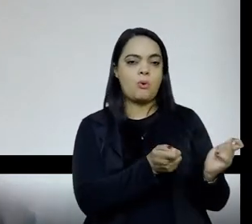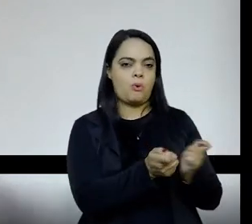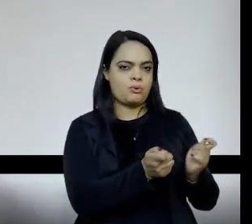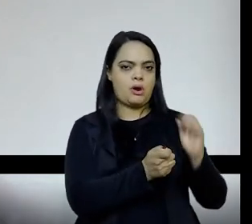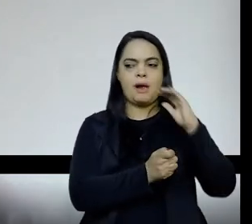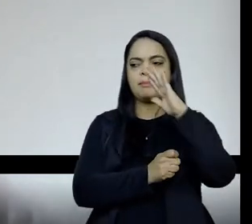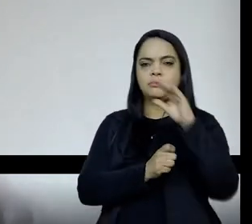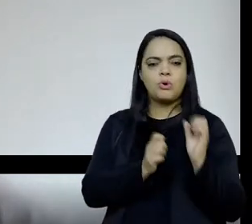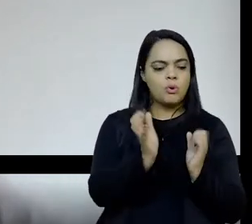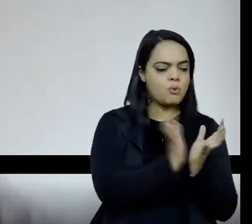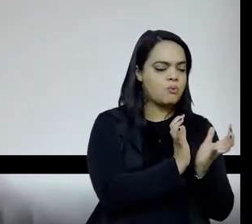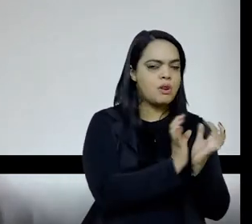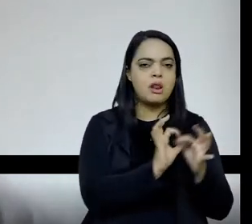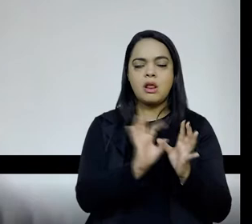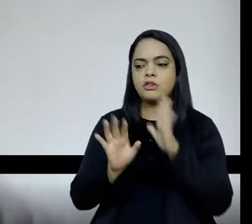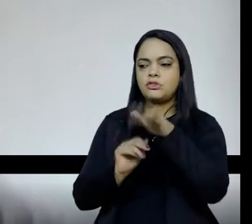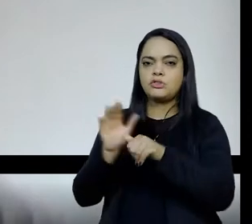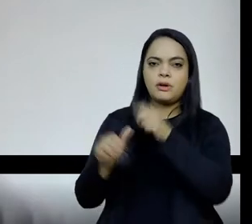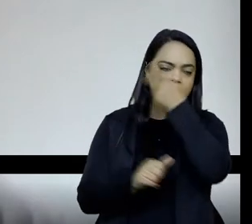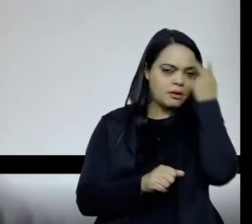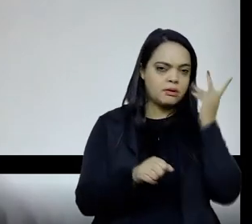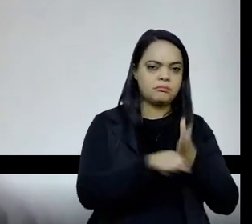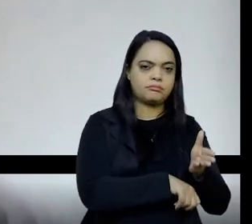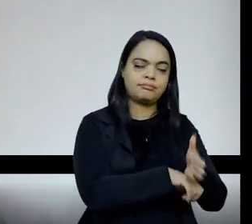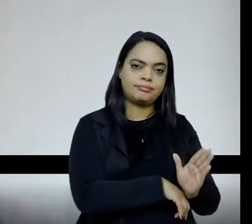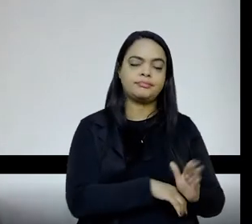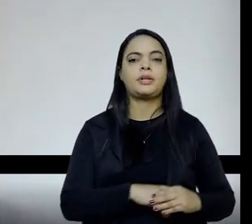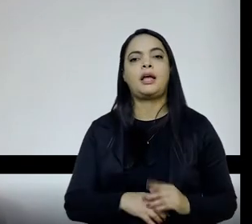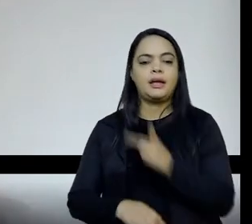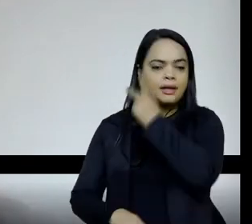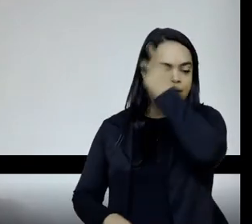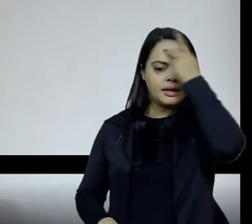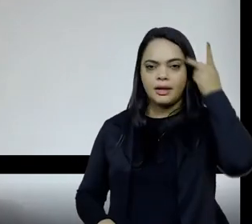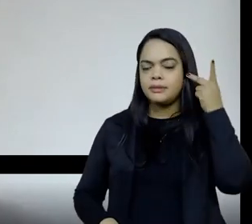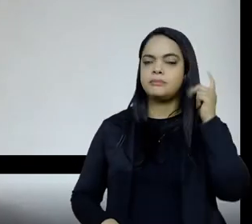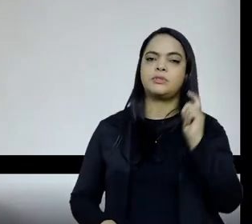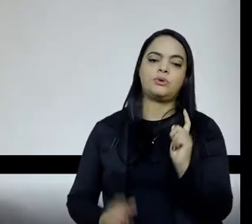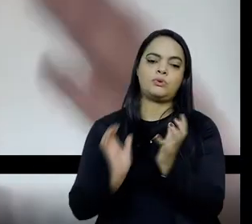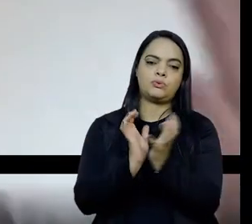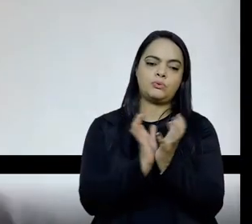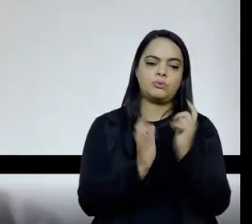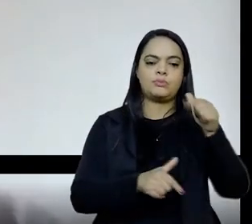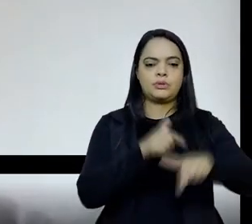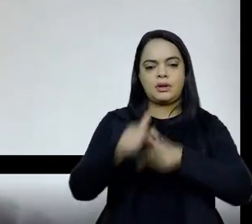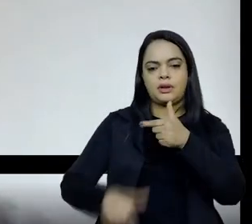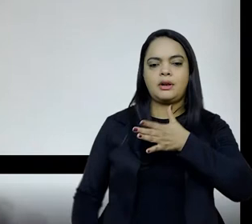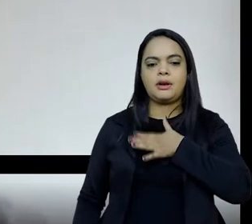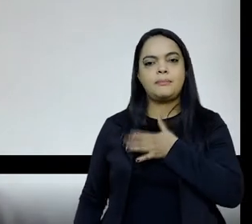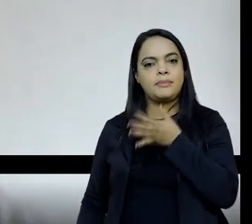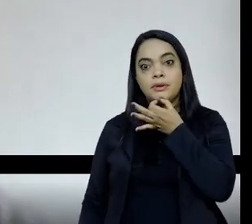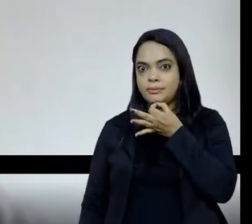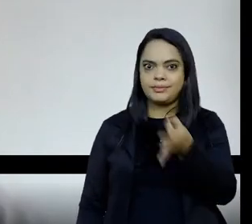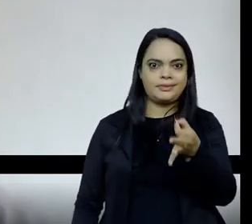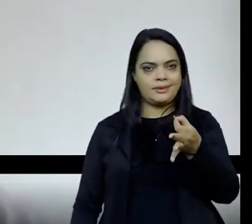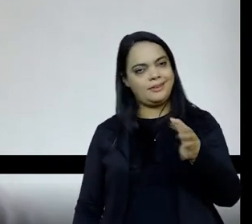Por isso que a minha ideia, as pessoas dos GTs, muito, ponto de vista ideal, né, gente, assim,